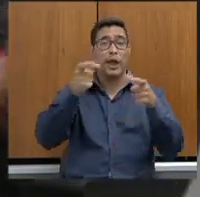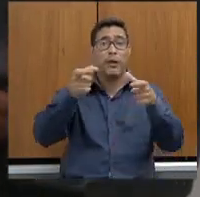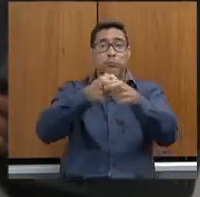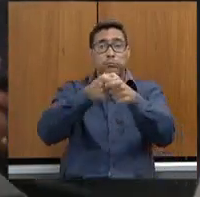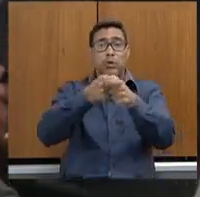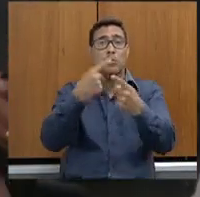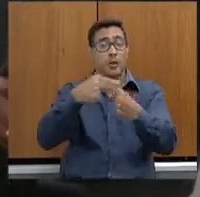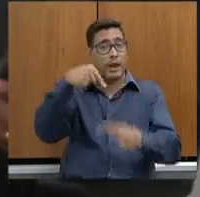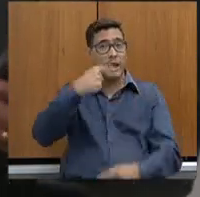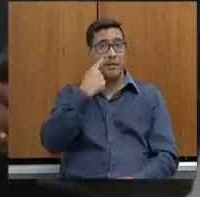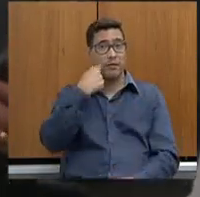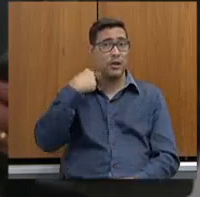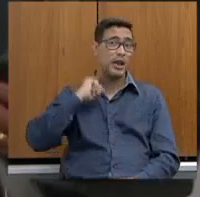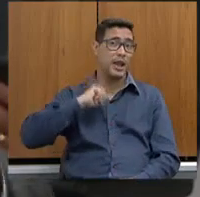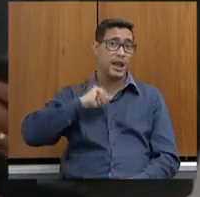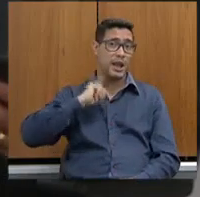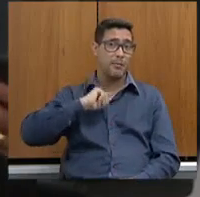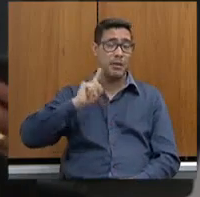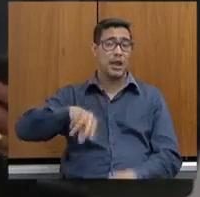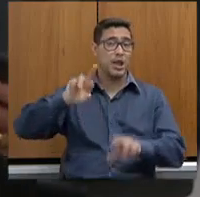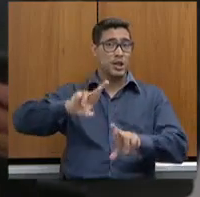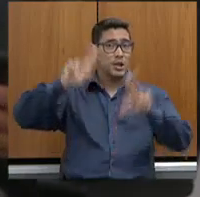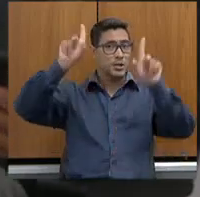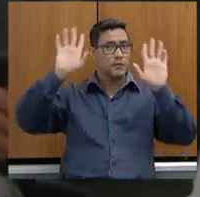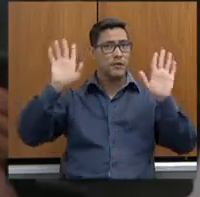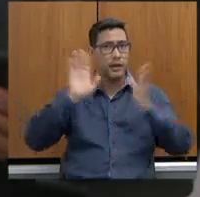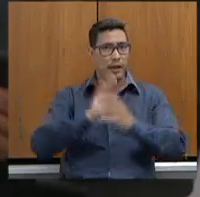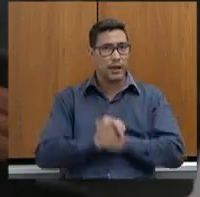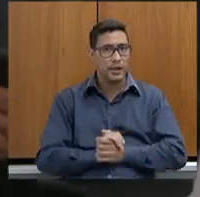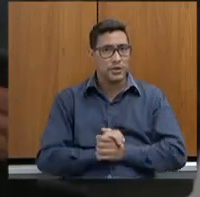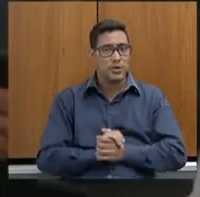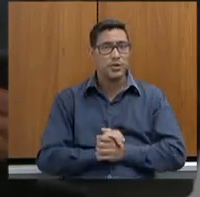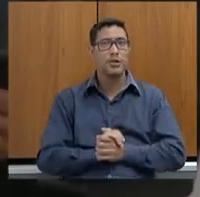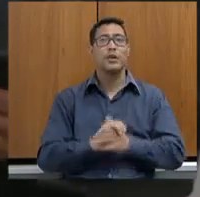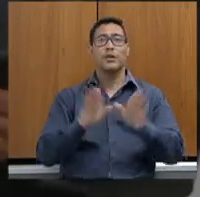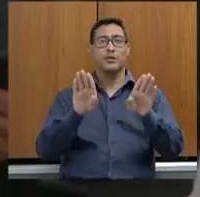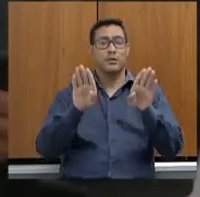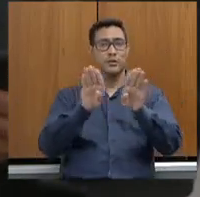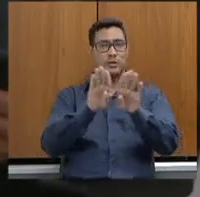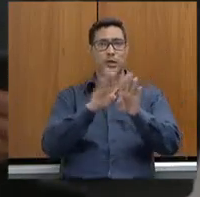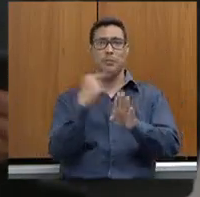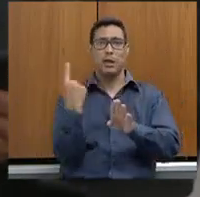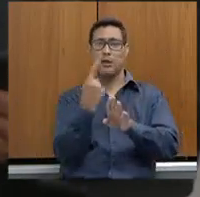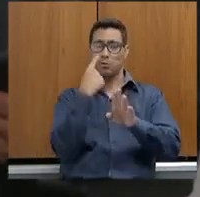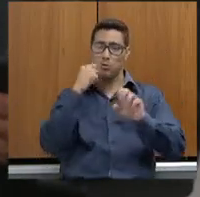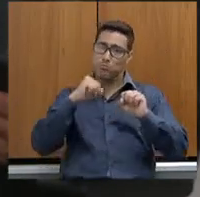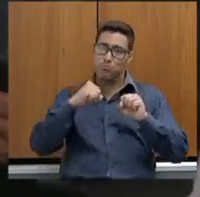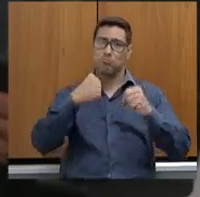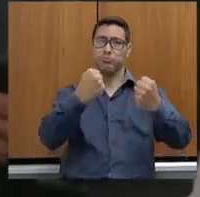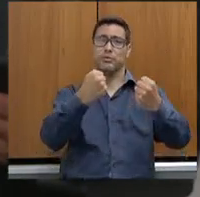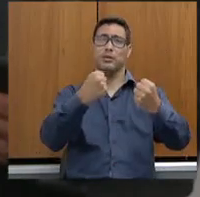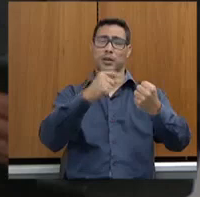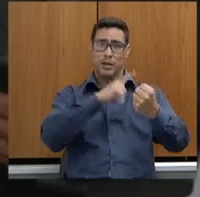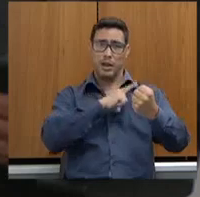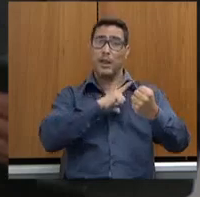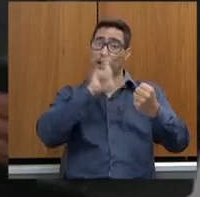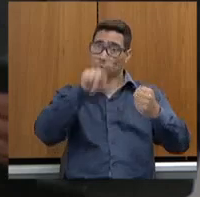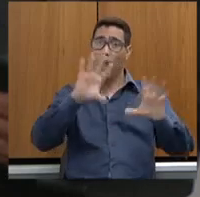a conversa é diferente, a reação é diferente e as forças se antecipam. Isso chama integração, gente.